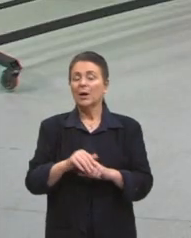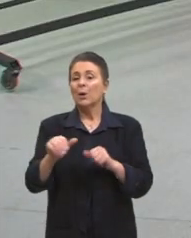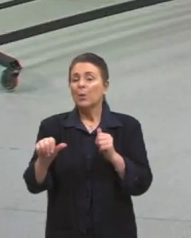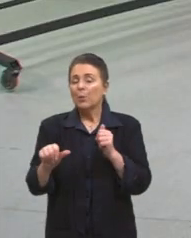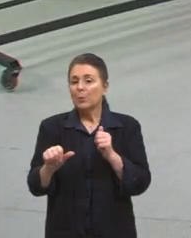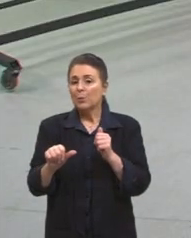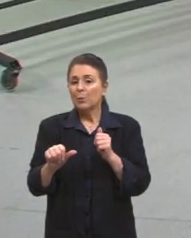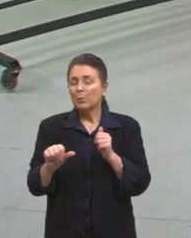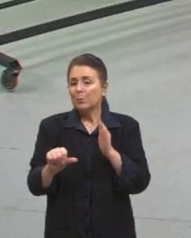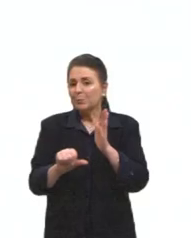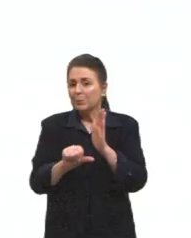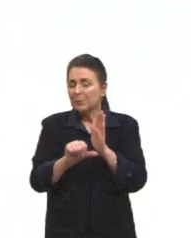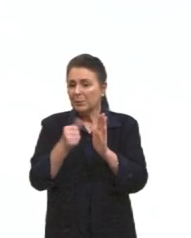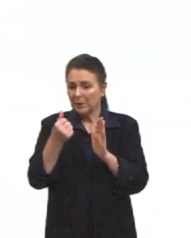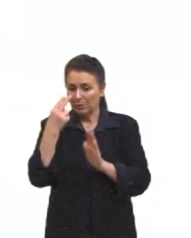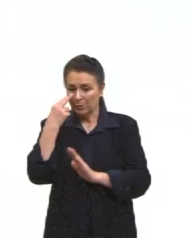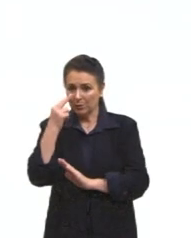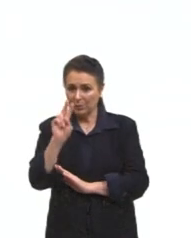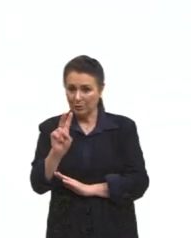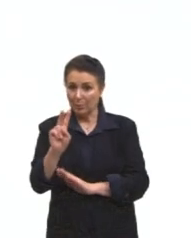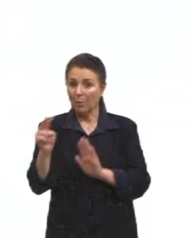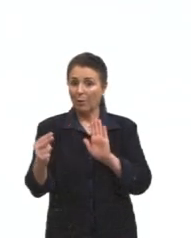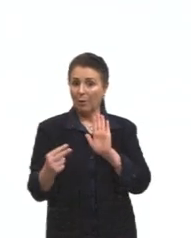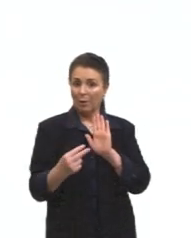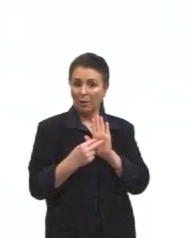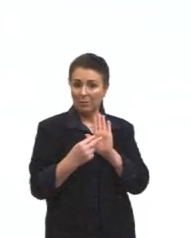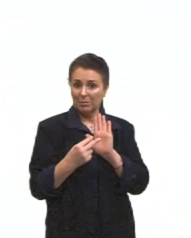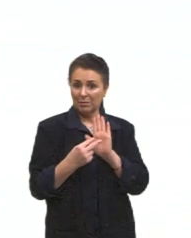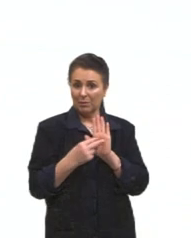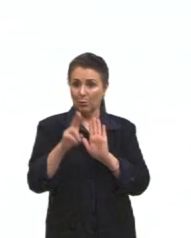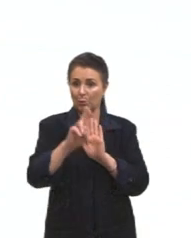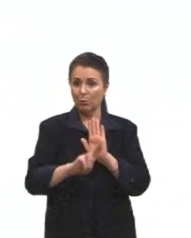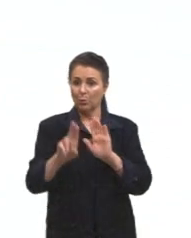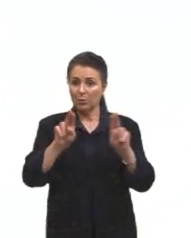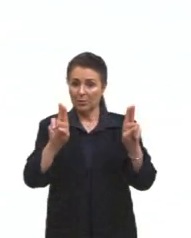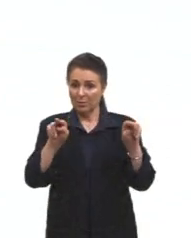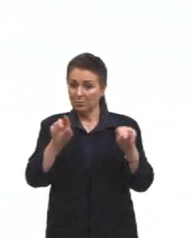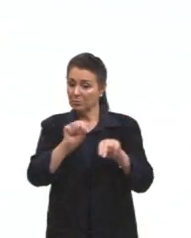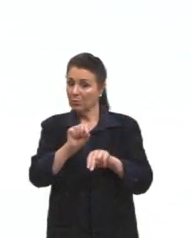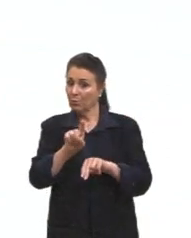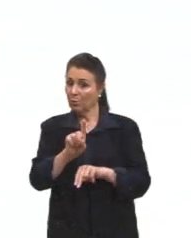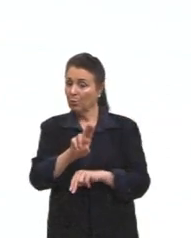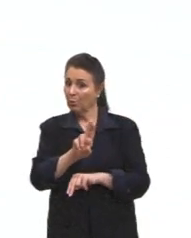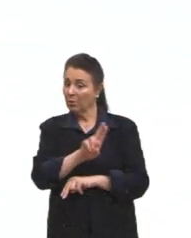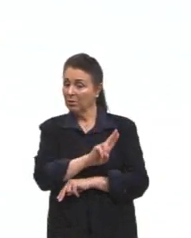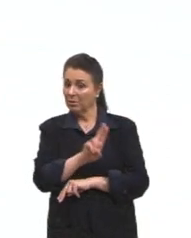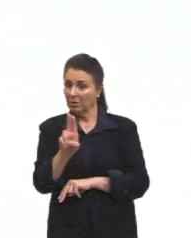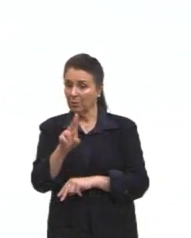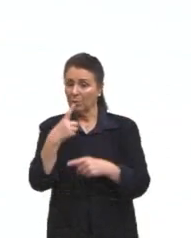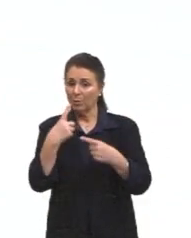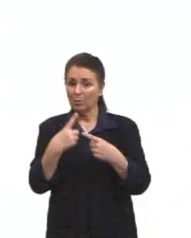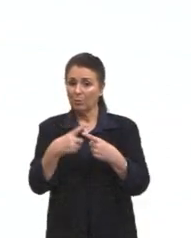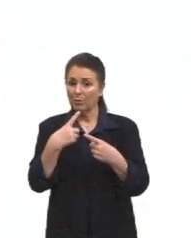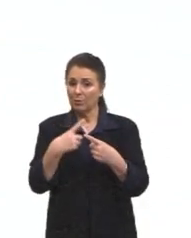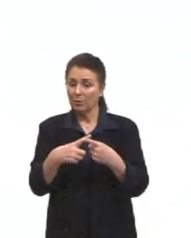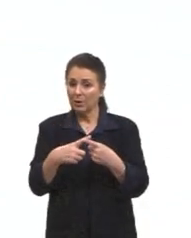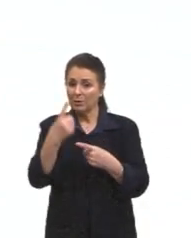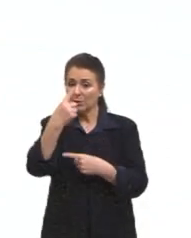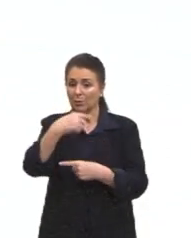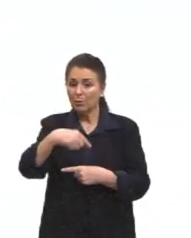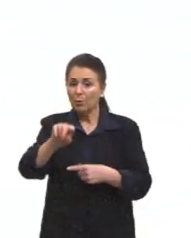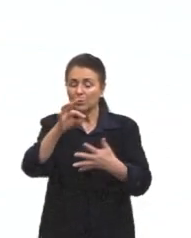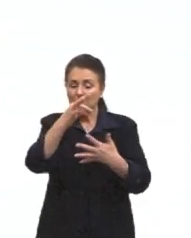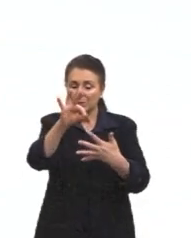item, a gente precisa se atentar para essa questão de colocar aspas ou não, porque é determinado por outros